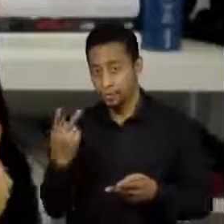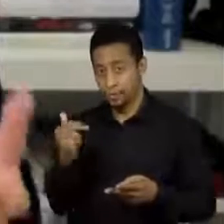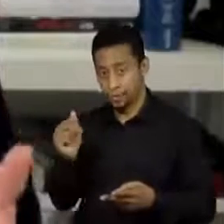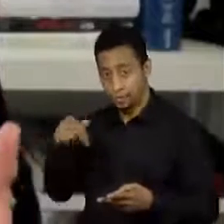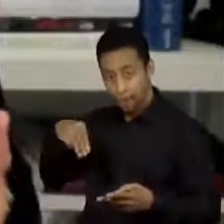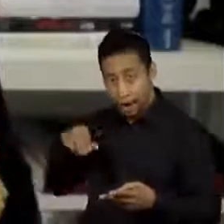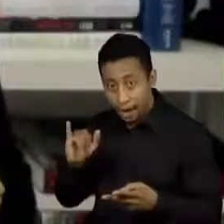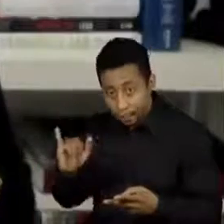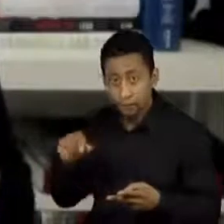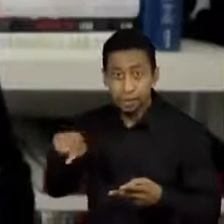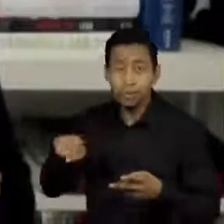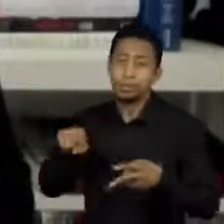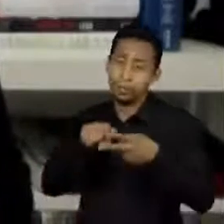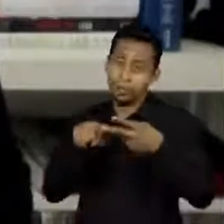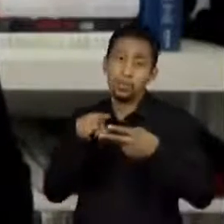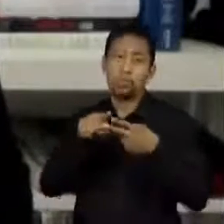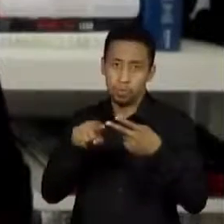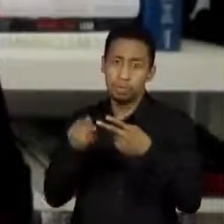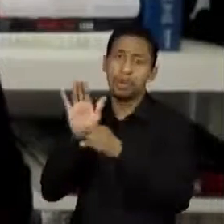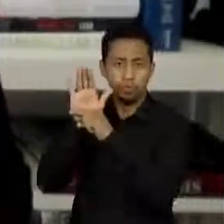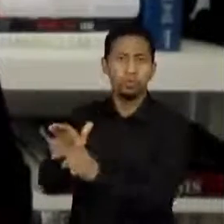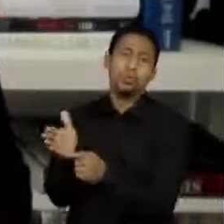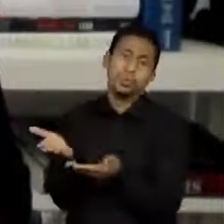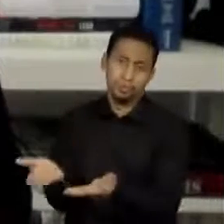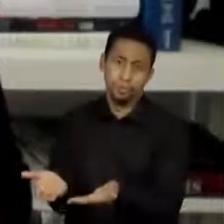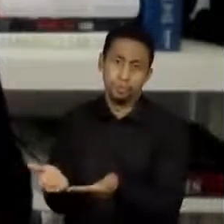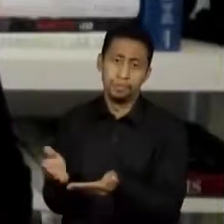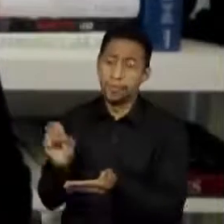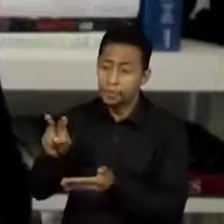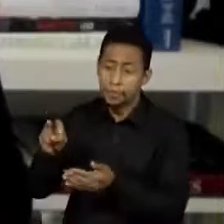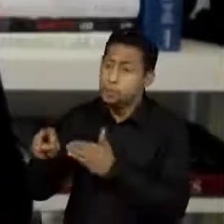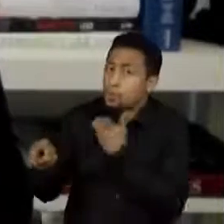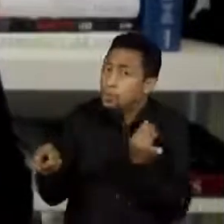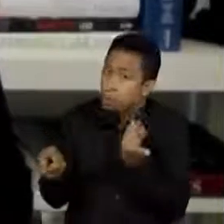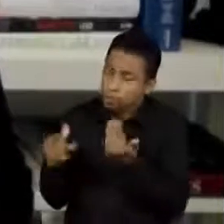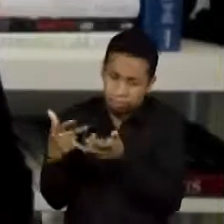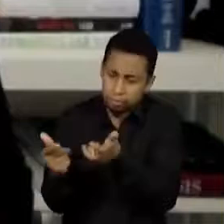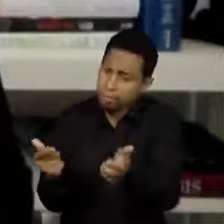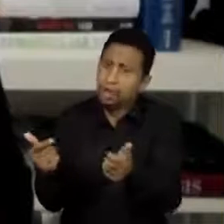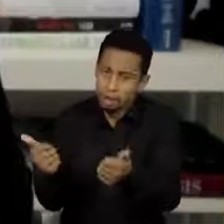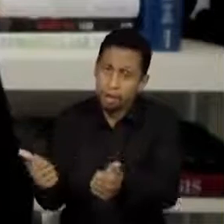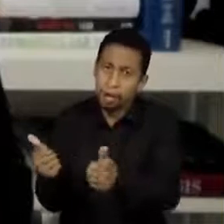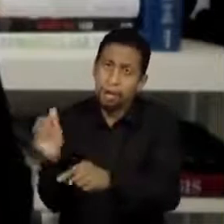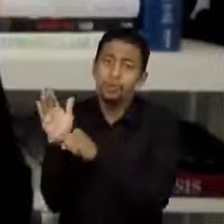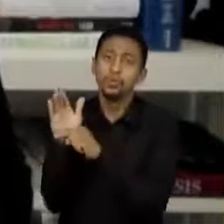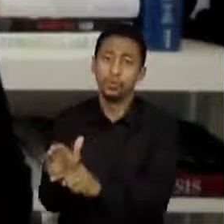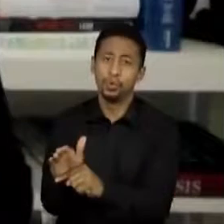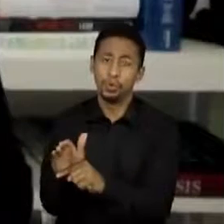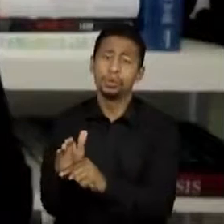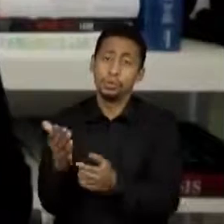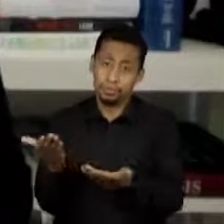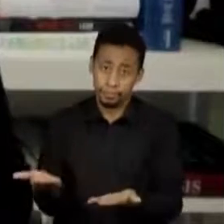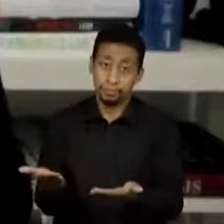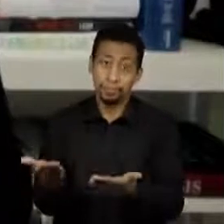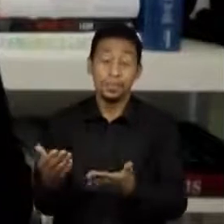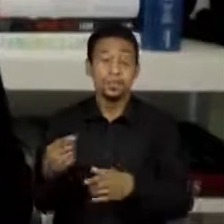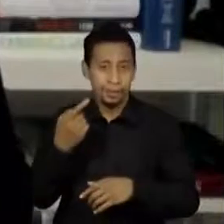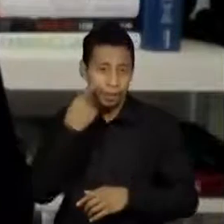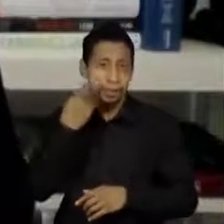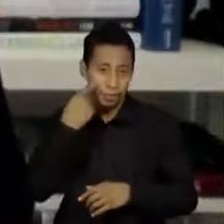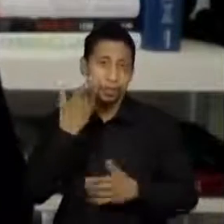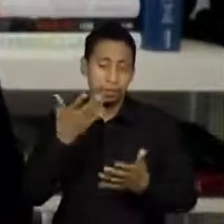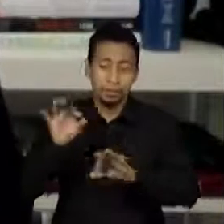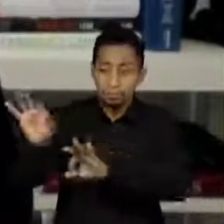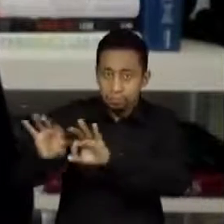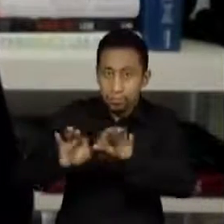vacinas são diferentes. Em geral, as vacinas inativadas, como a gente tem visto nos nossos planos de imunização, elas, em geral,